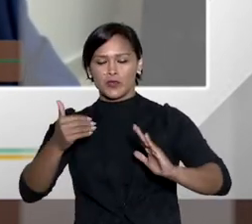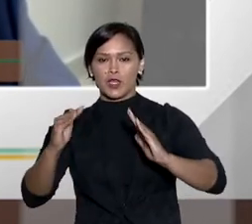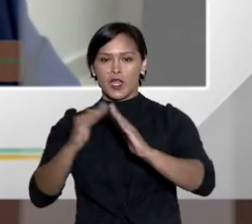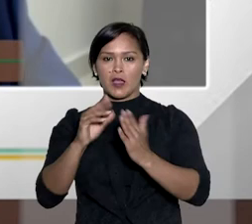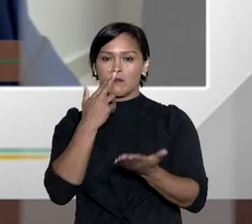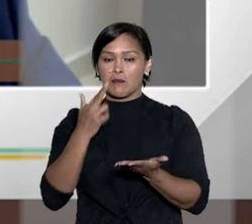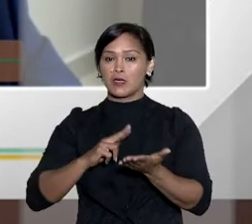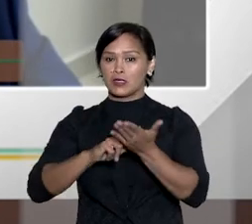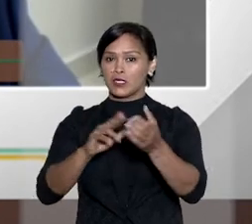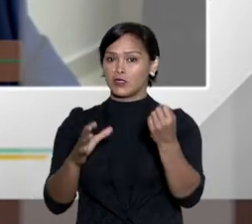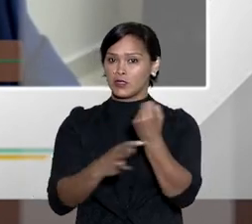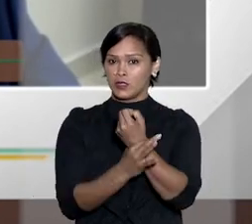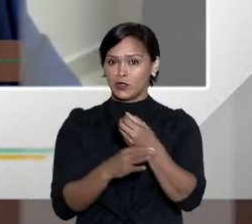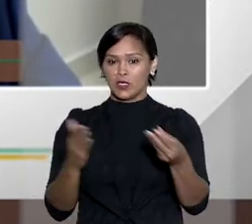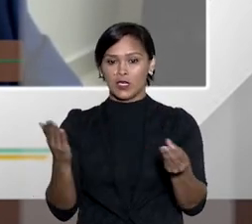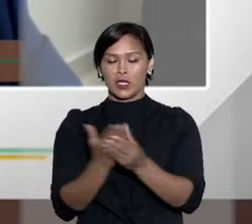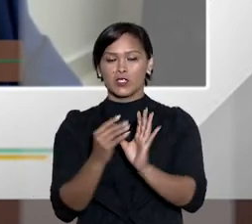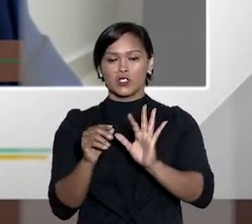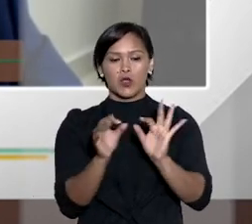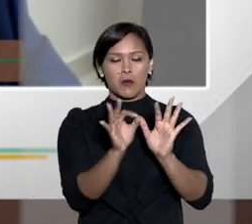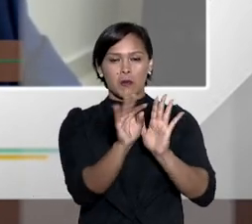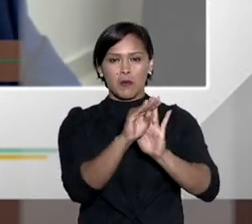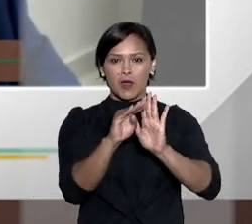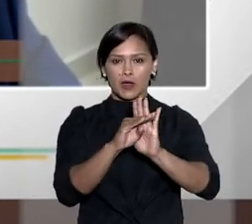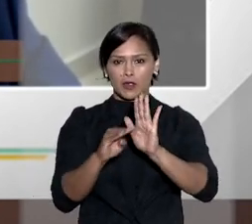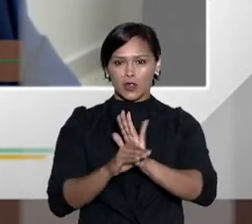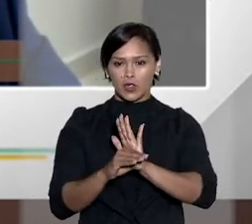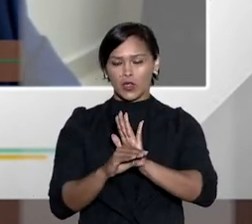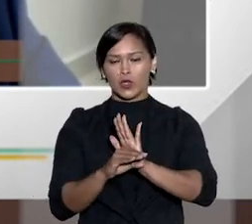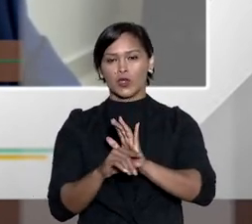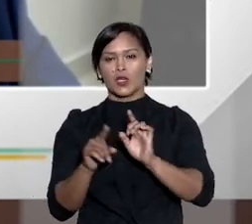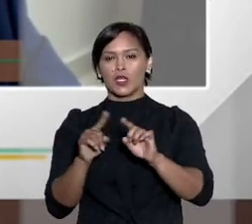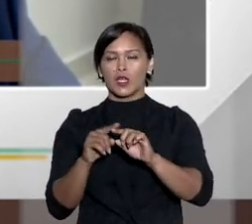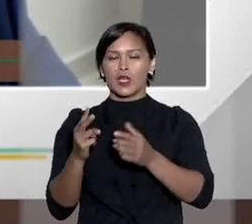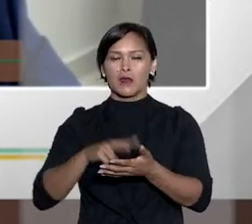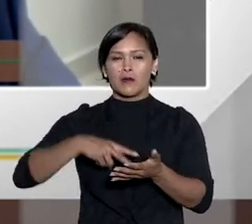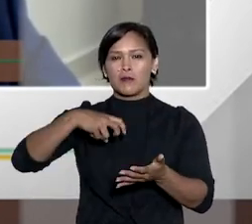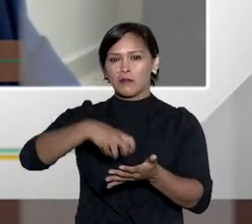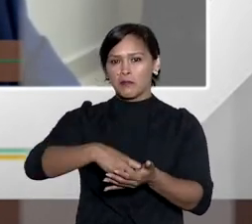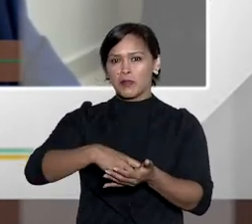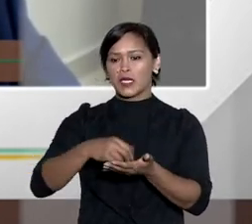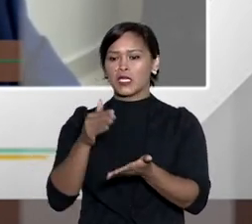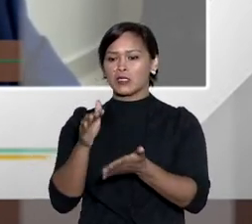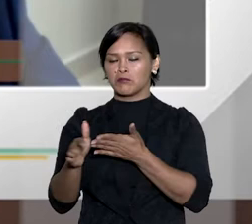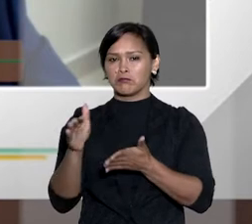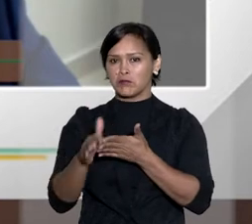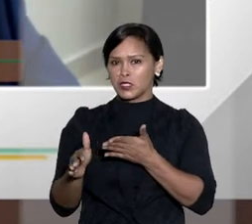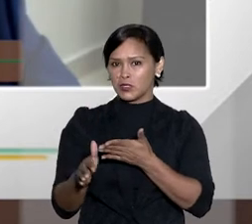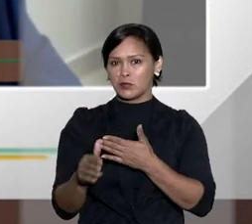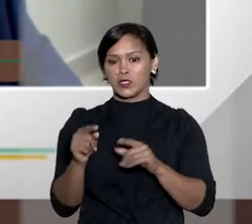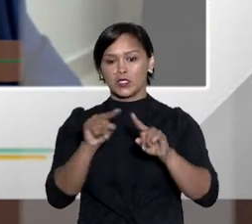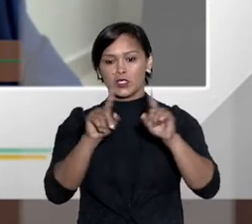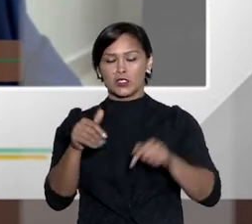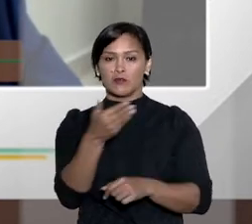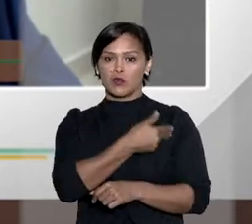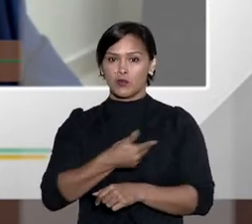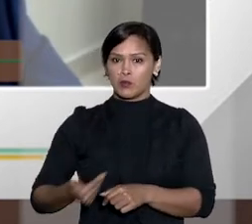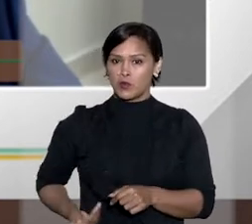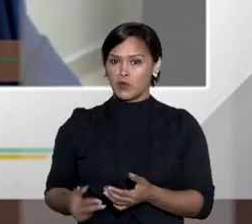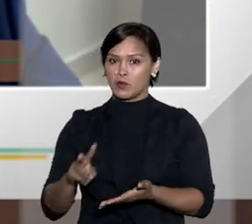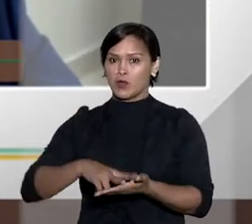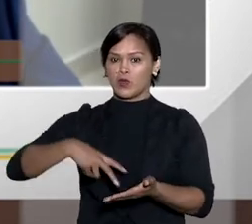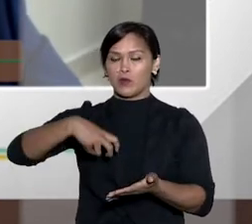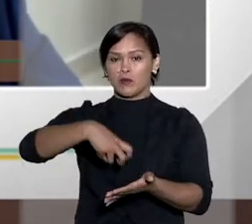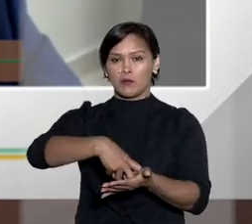segurança, ações demarcatórias, pena de demissão de servidor público, pena de